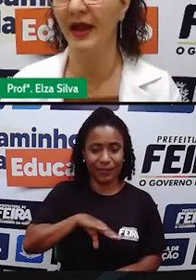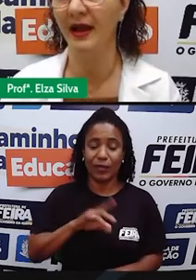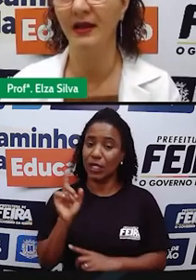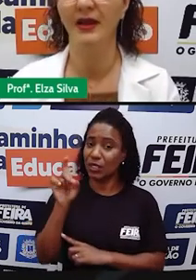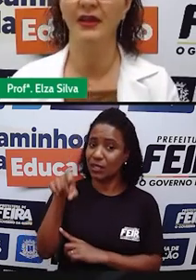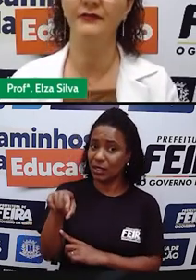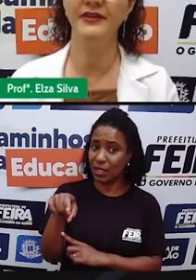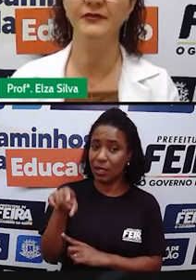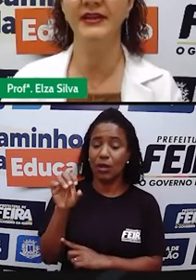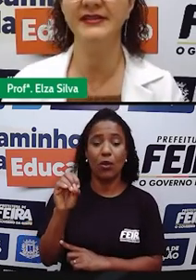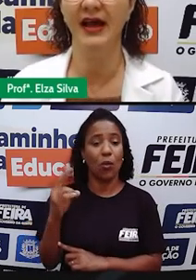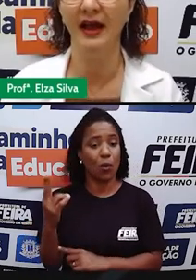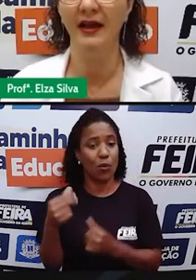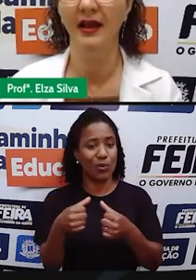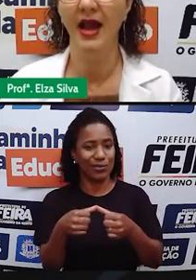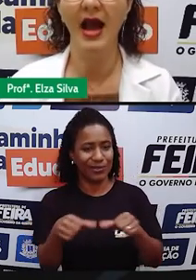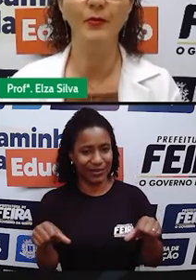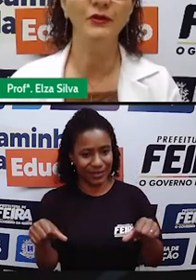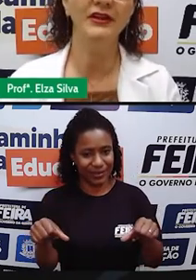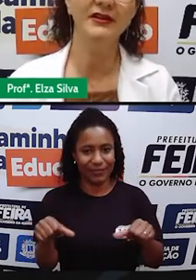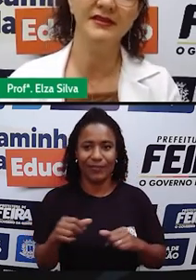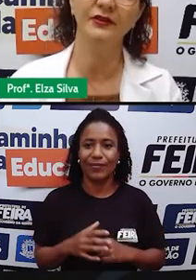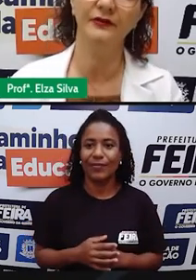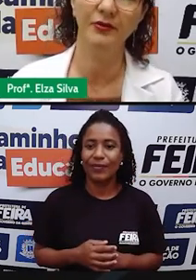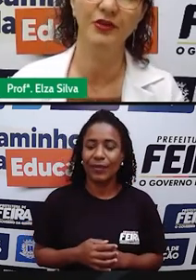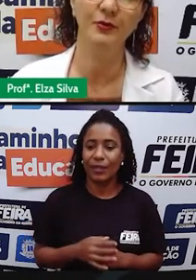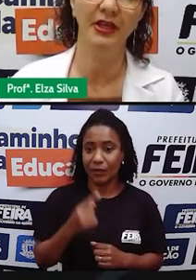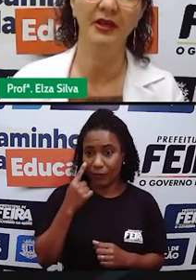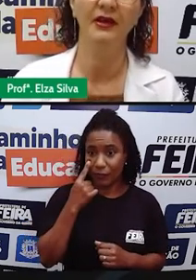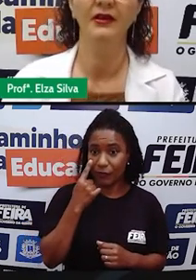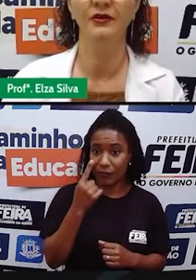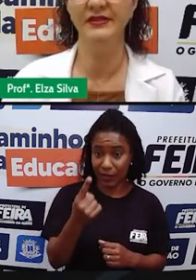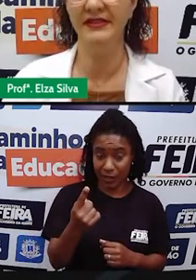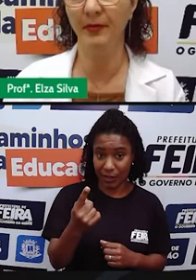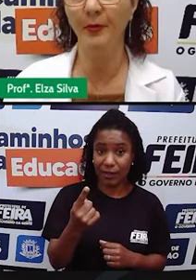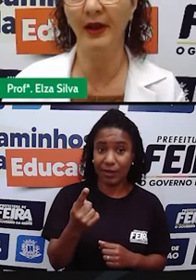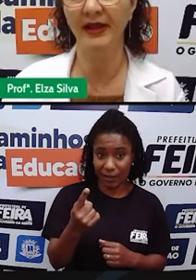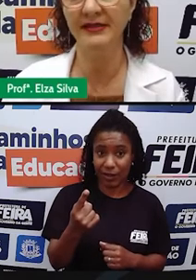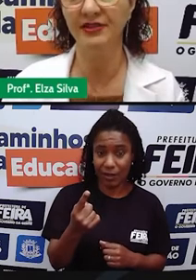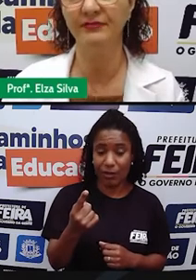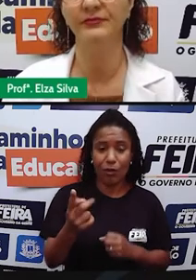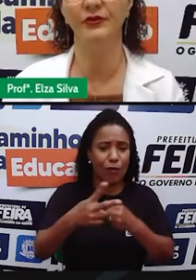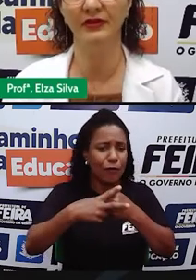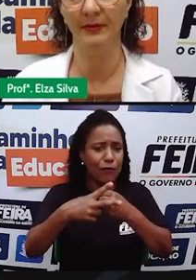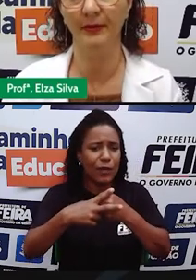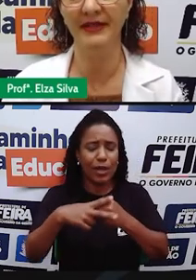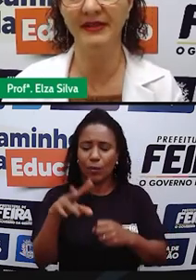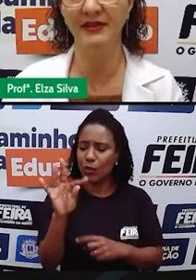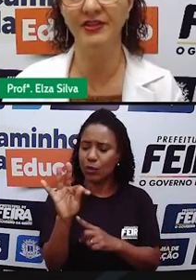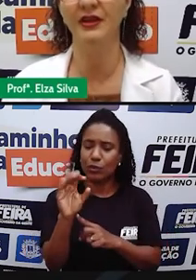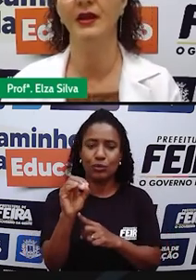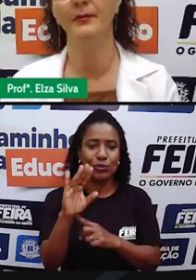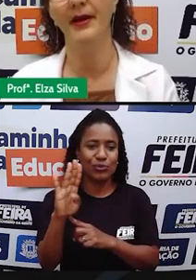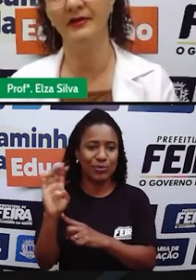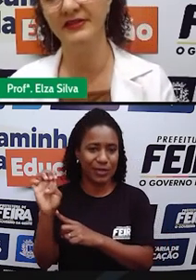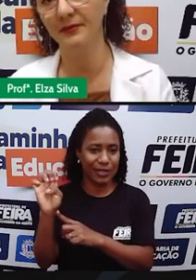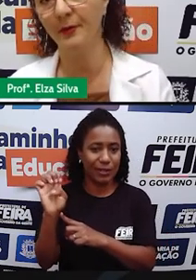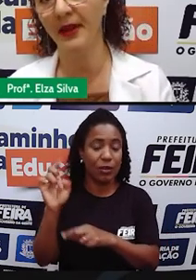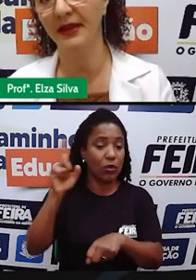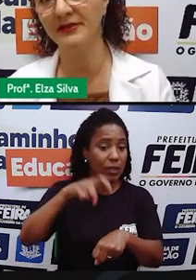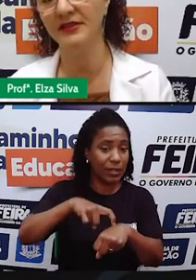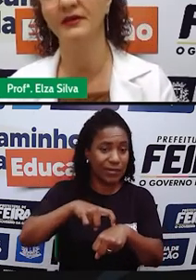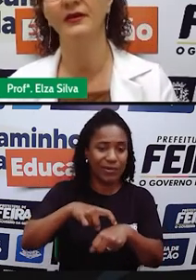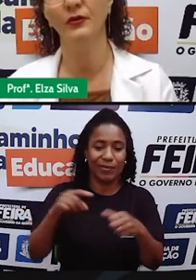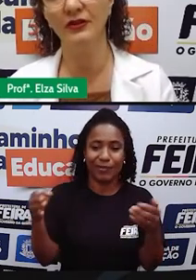comparar e visualizar a mudança do verbo to be do simple present do tempo presente para o